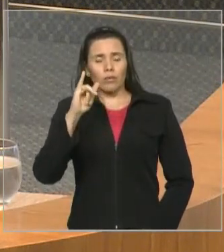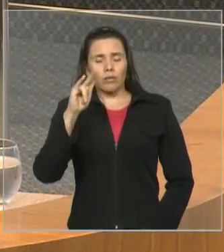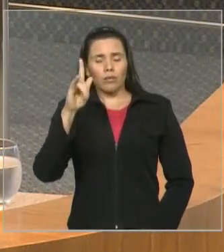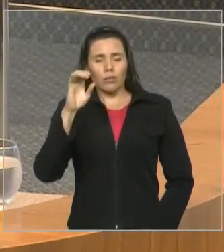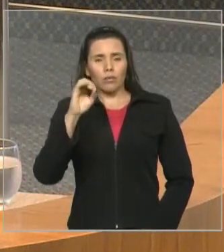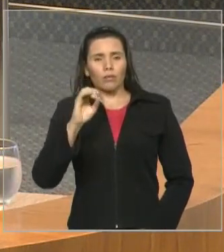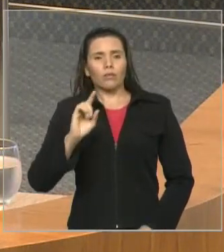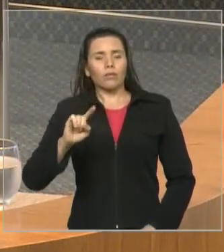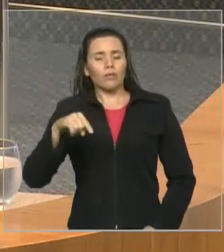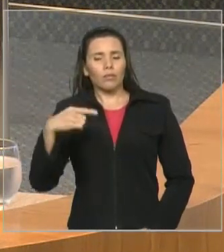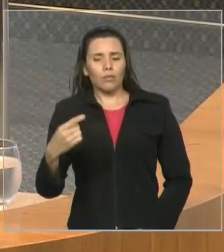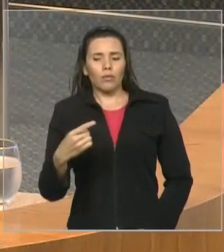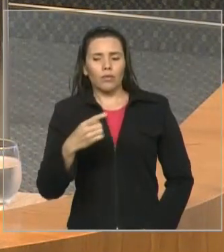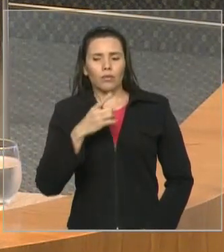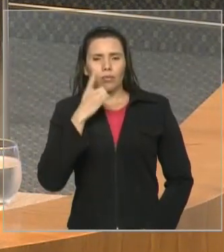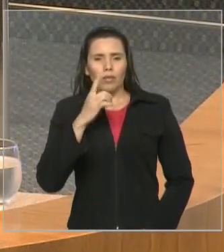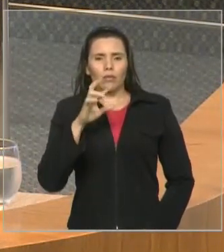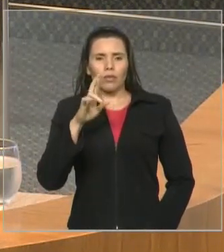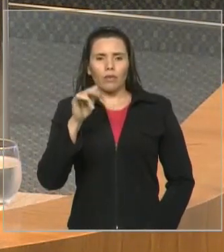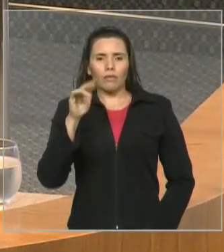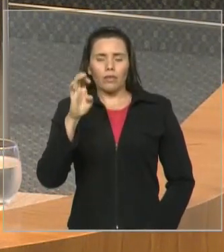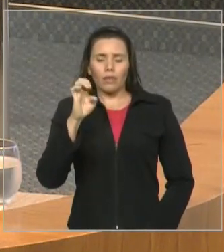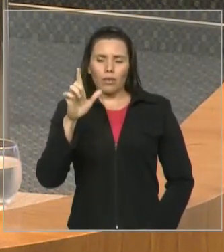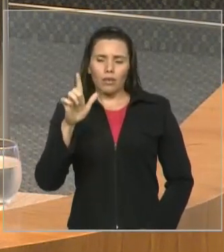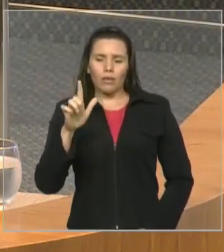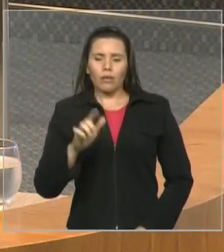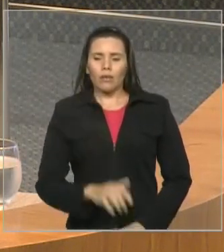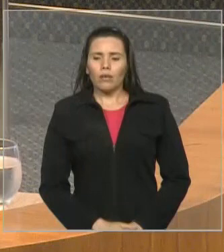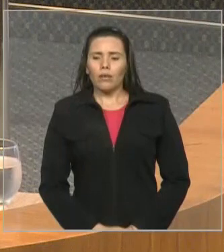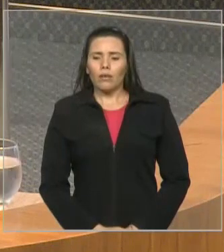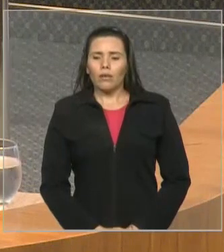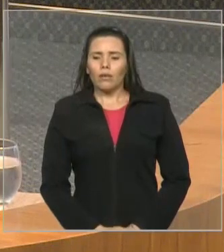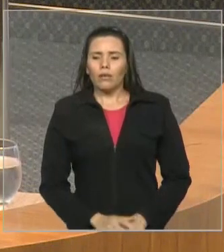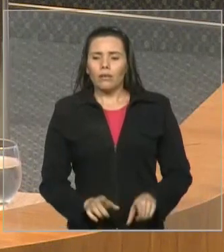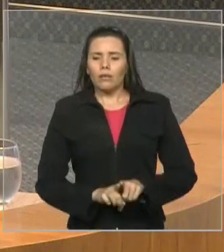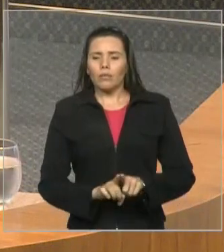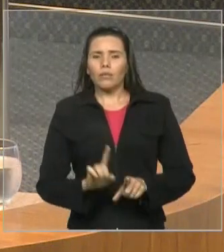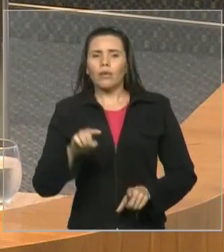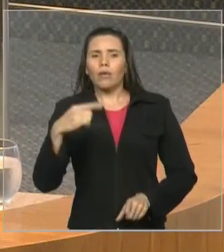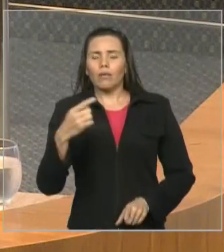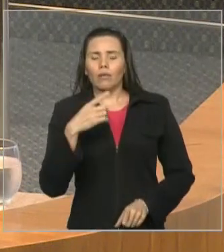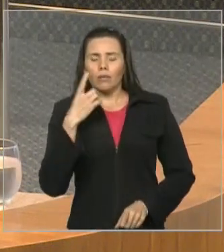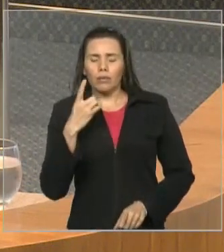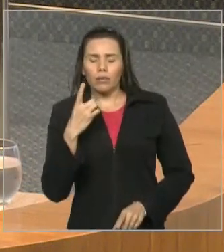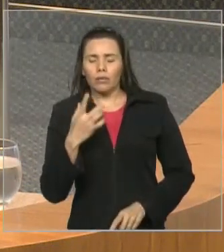Rafael Leitura, em seguida também. Deputado Marcelo, piloto. Deputado Marcelo.